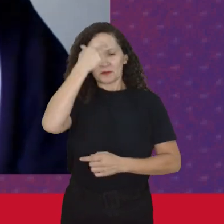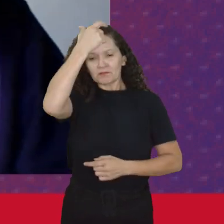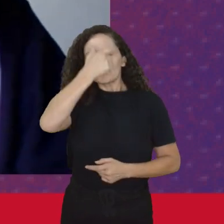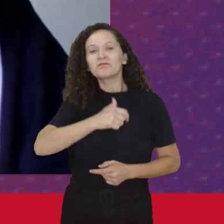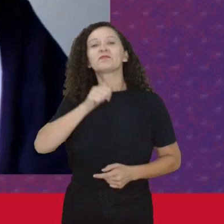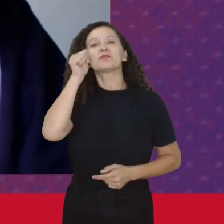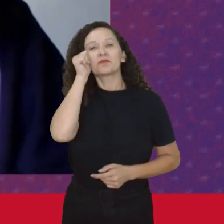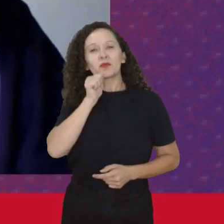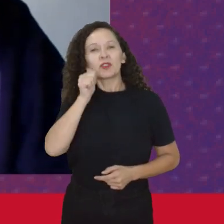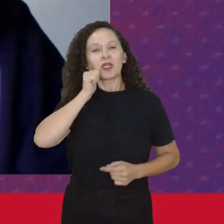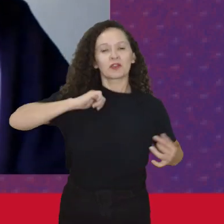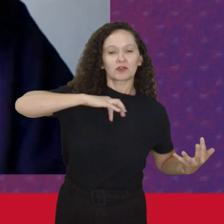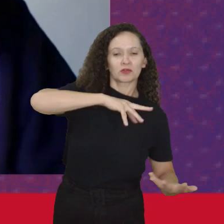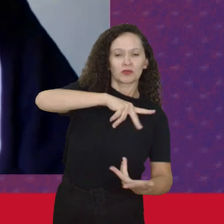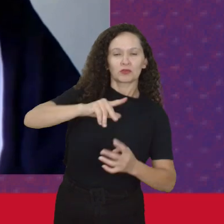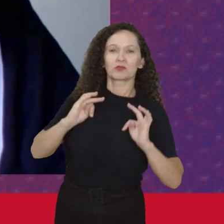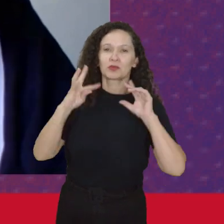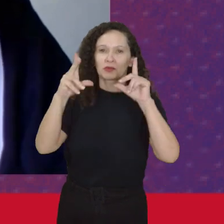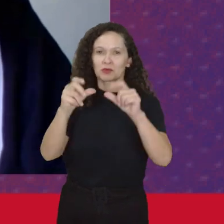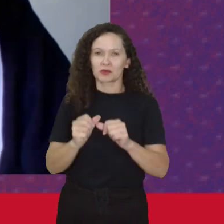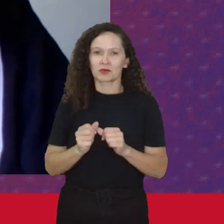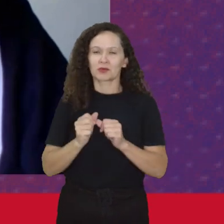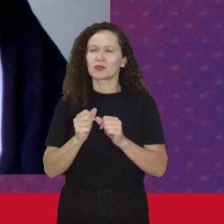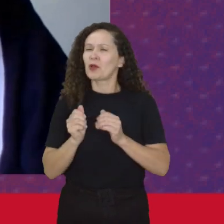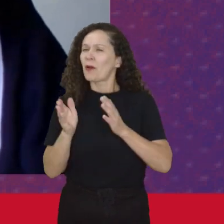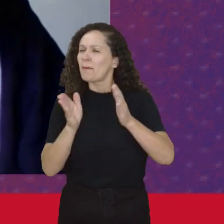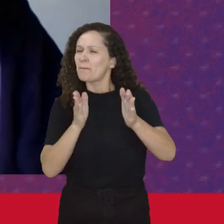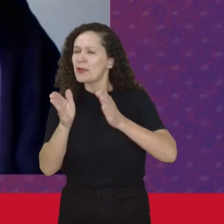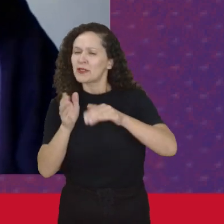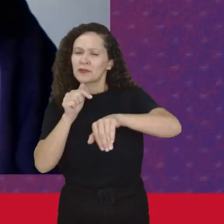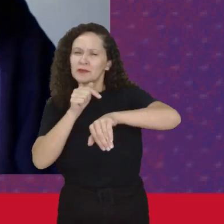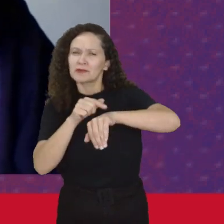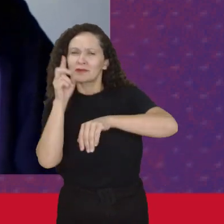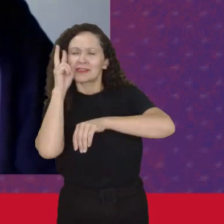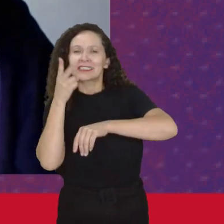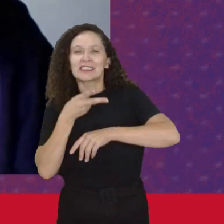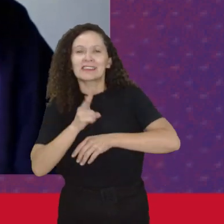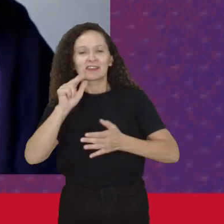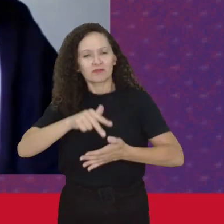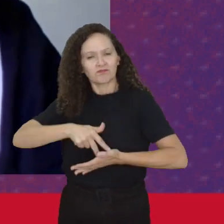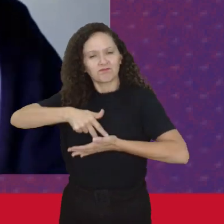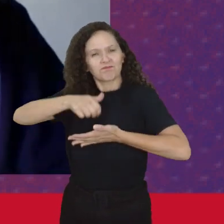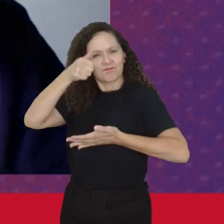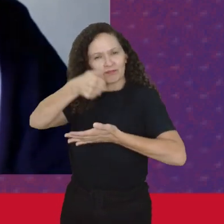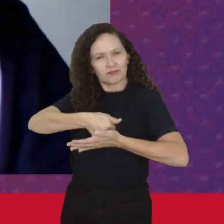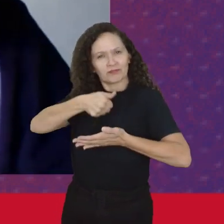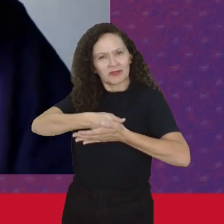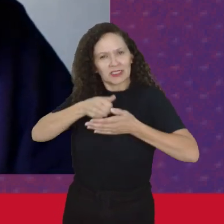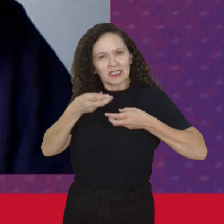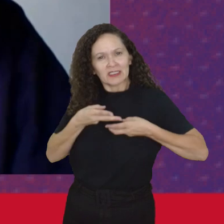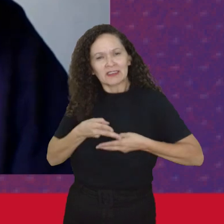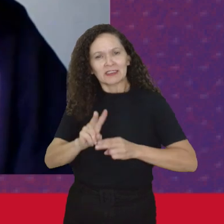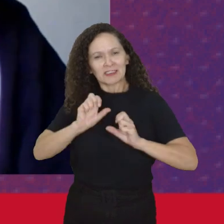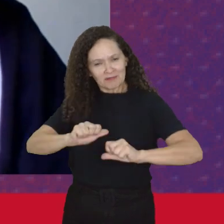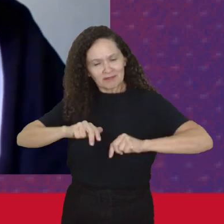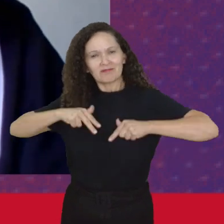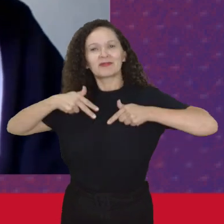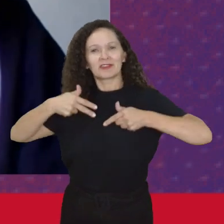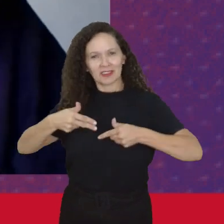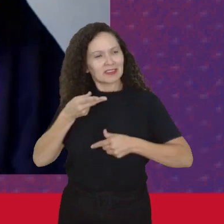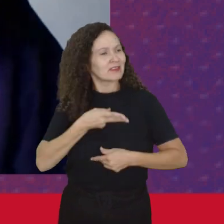ao redor do mundo, em todas as épocas da história, sempre estivemos nas lutas Nas resistências